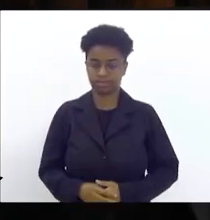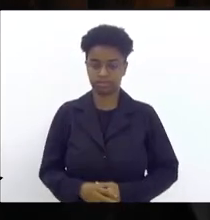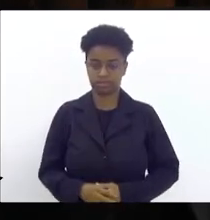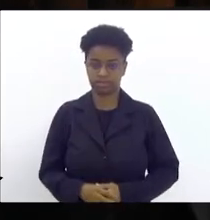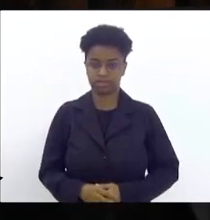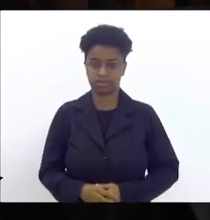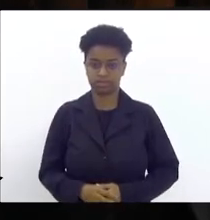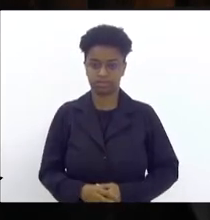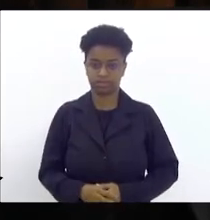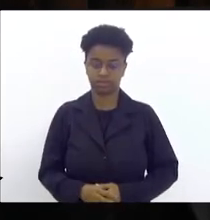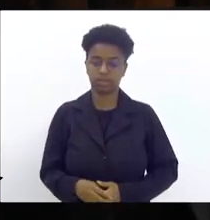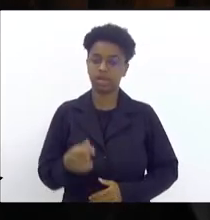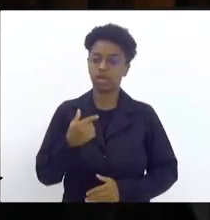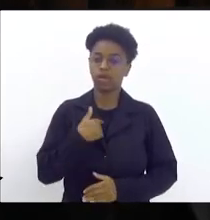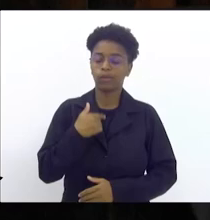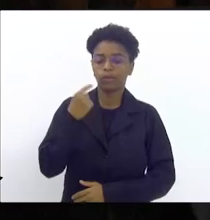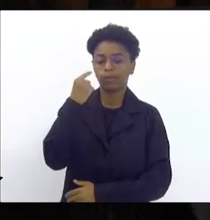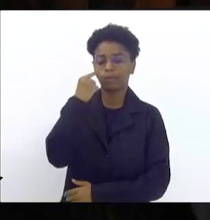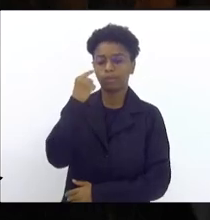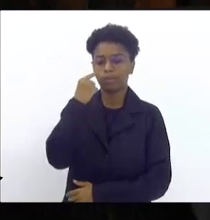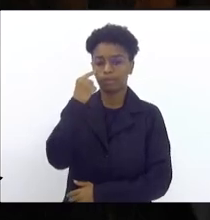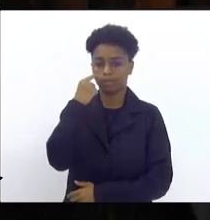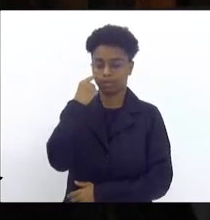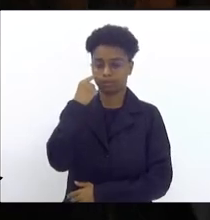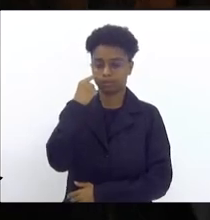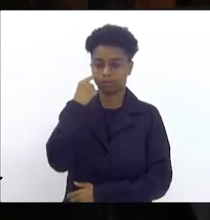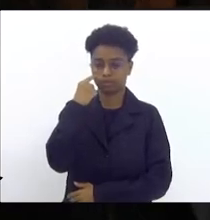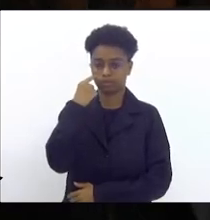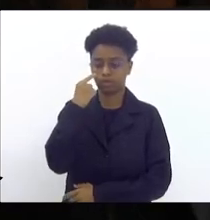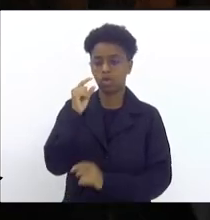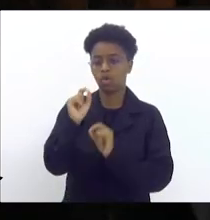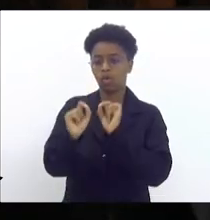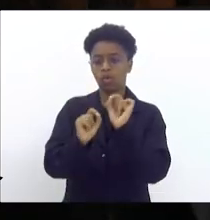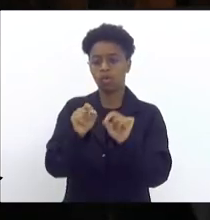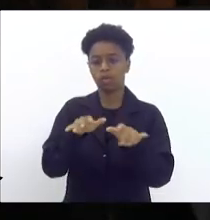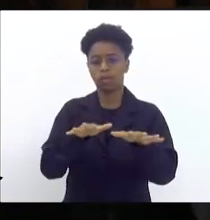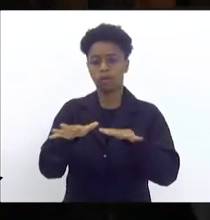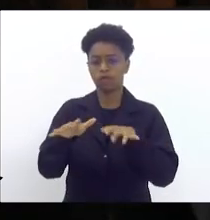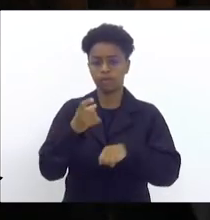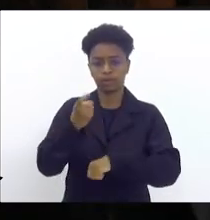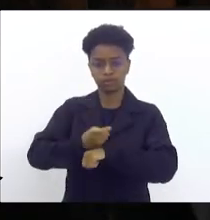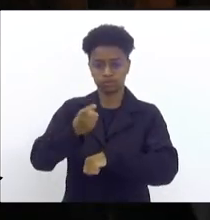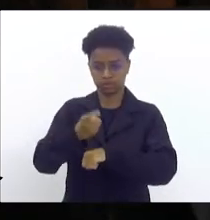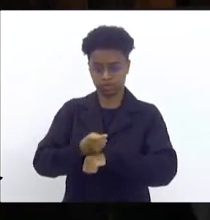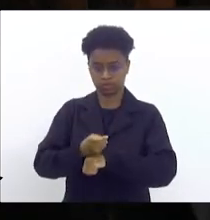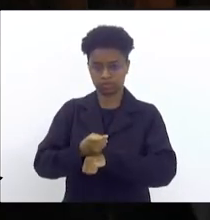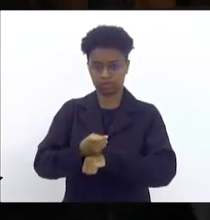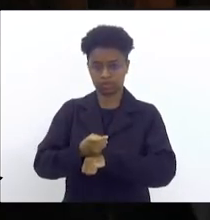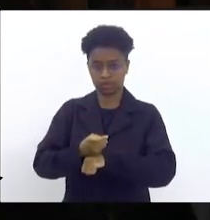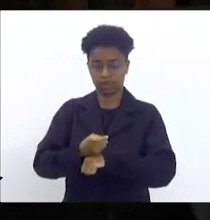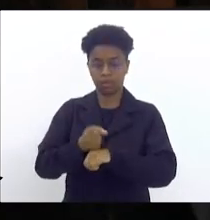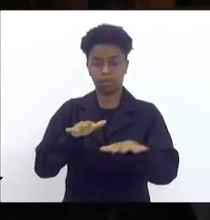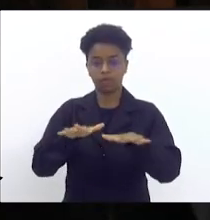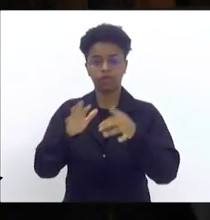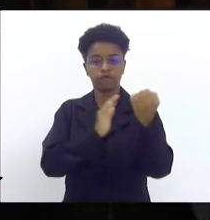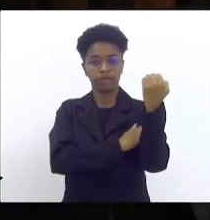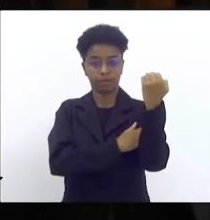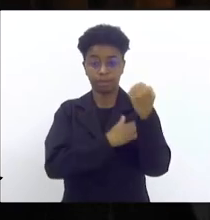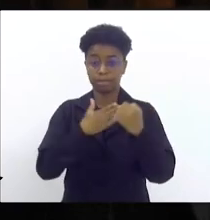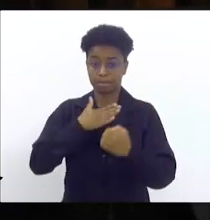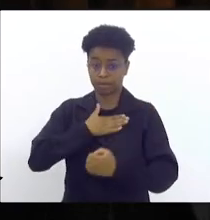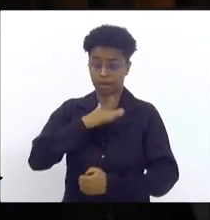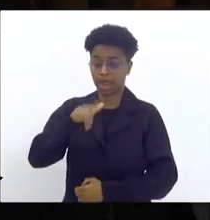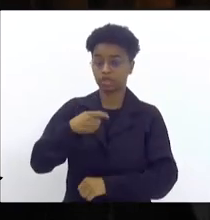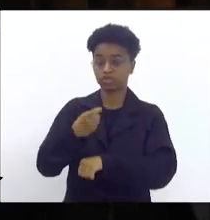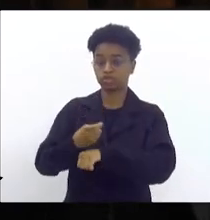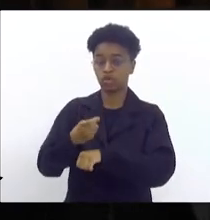E o que eu me pergunto é o seguinte, o que esses movimentos idiotas, movimento feminista para mim é idiota, o que ele